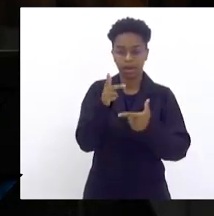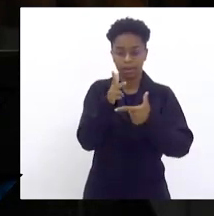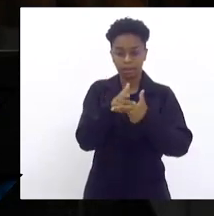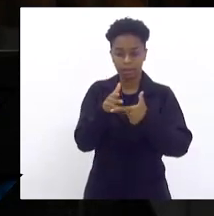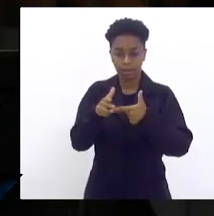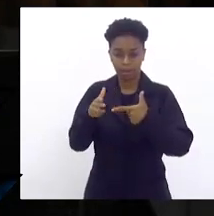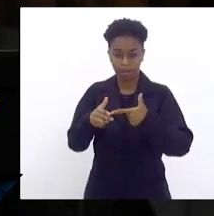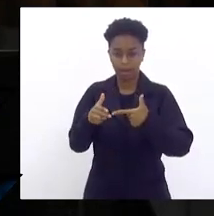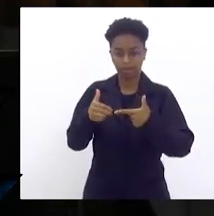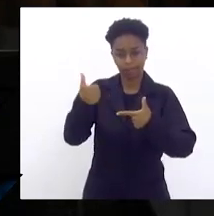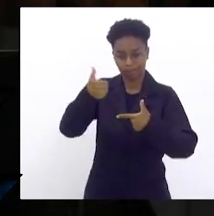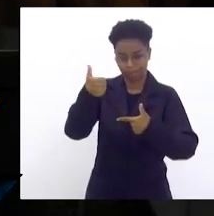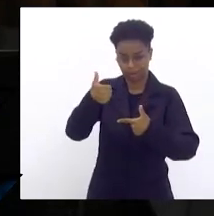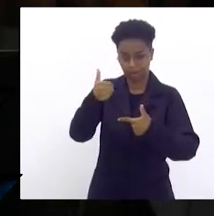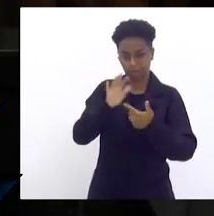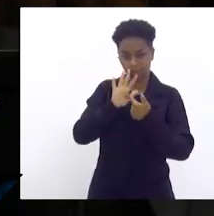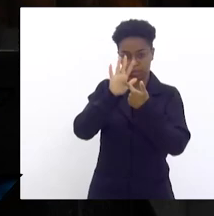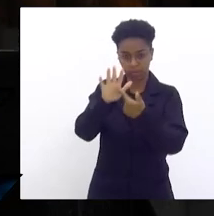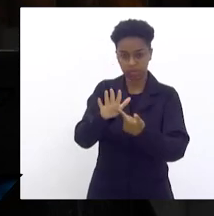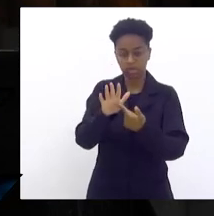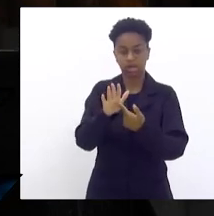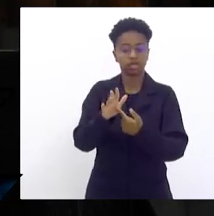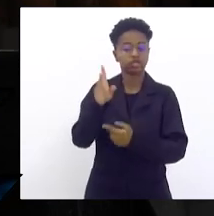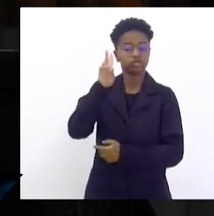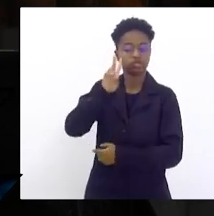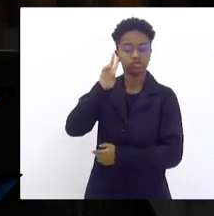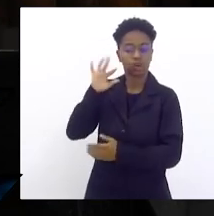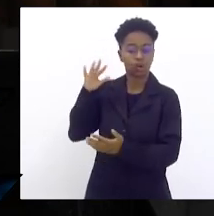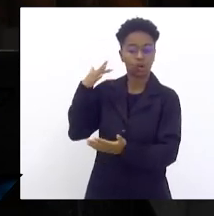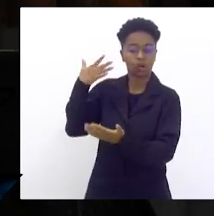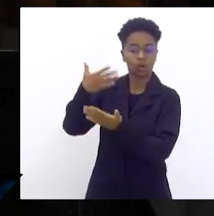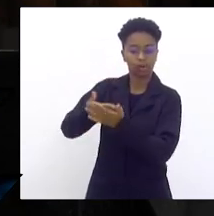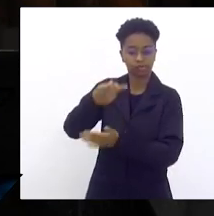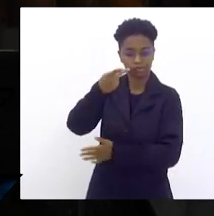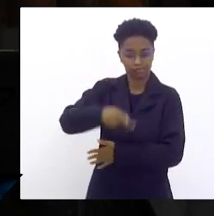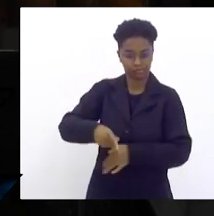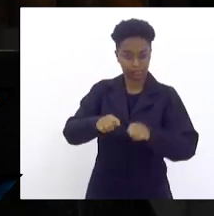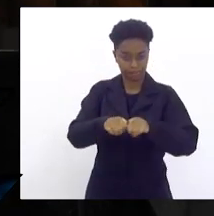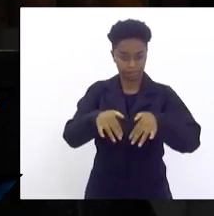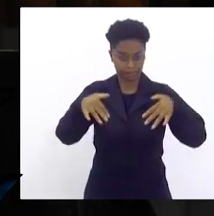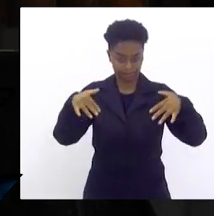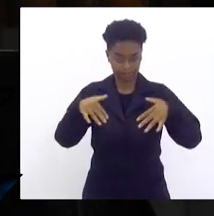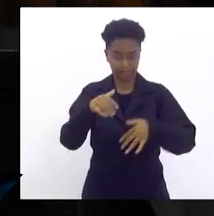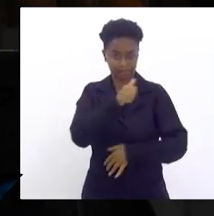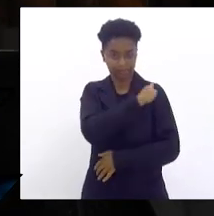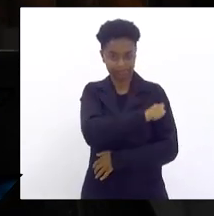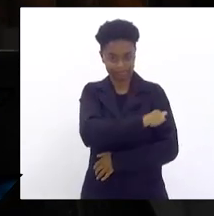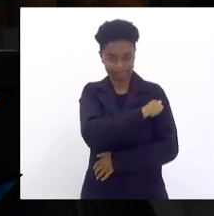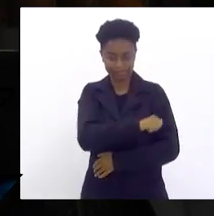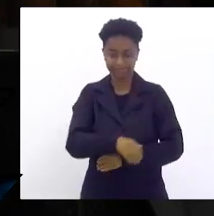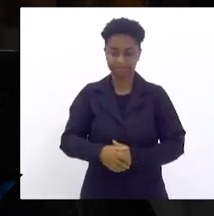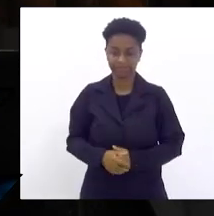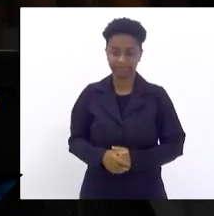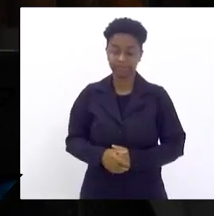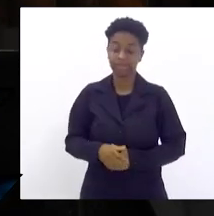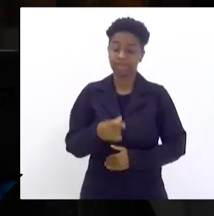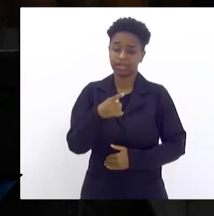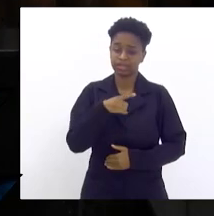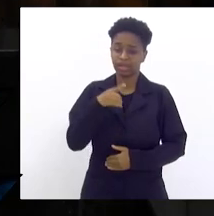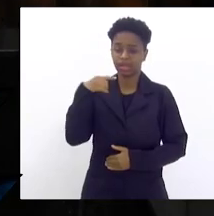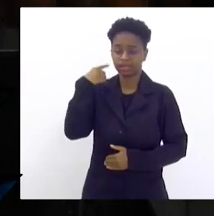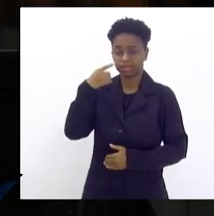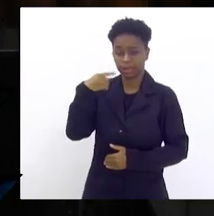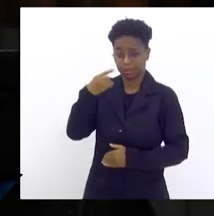história oral do Parlamento Fluminense. E aqui estiveram deputados